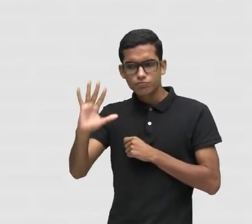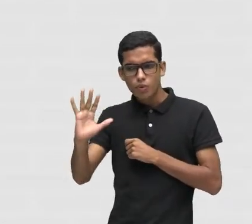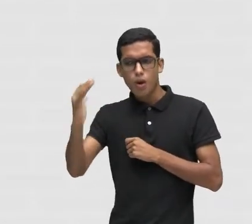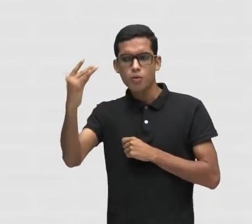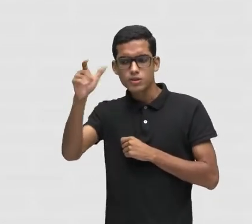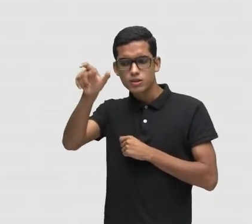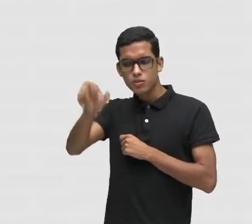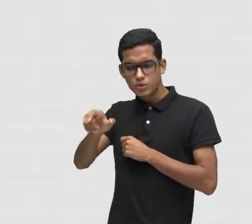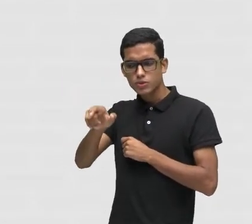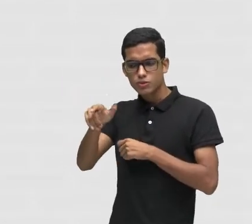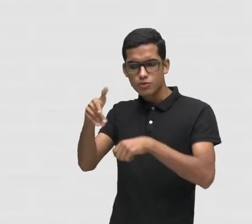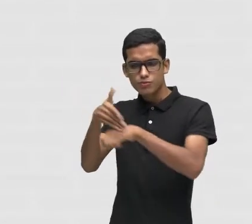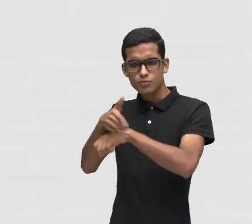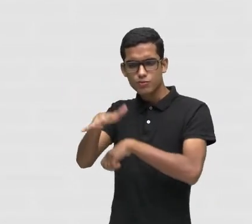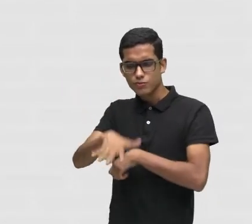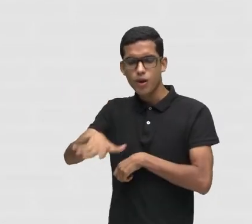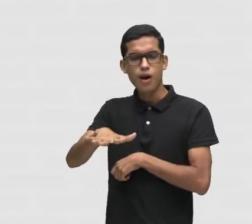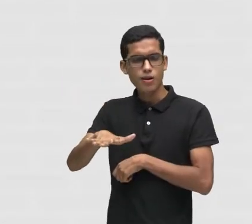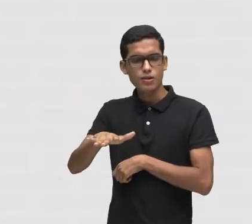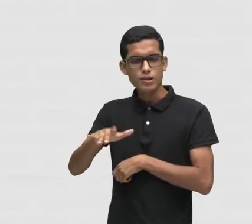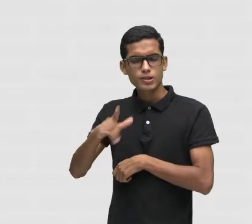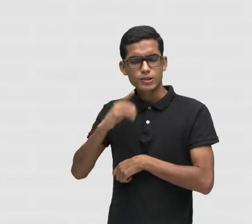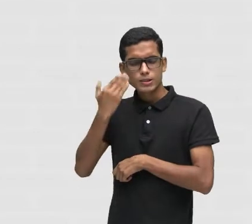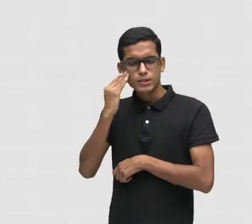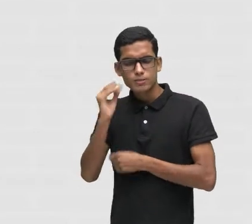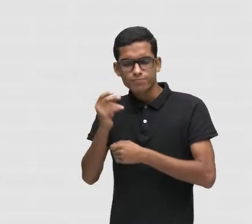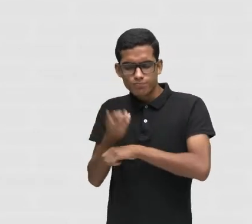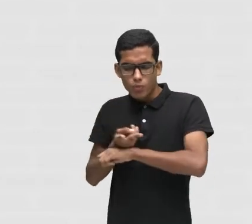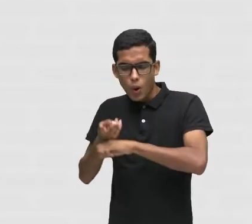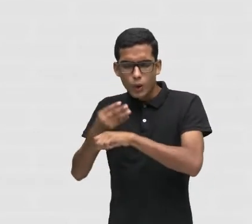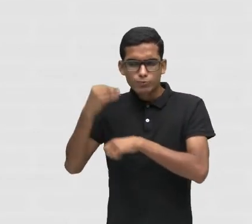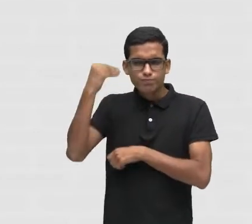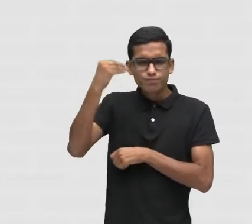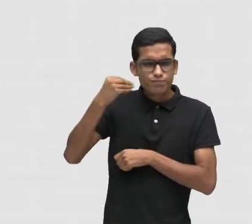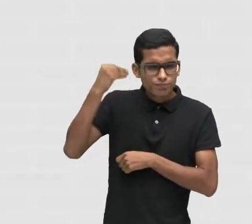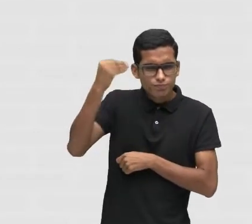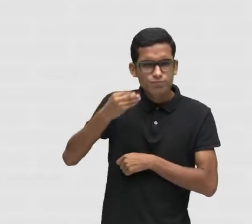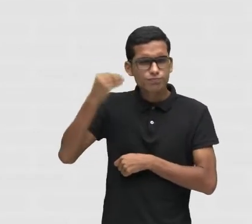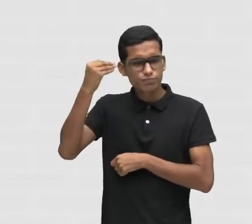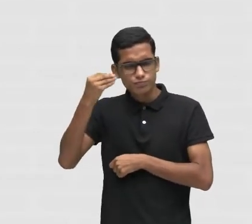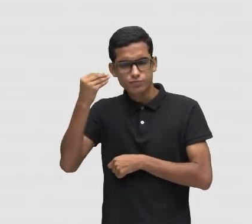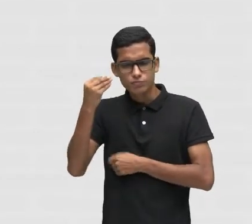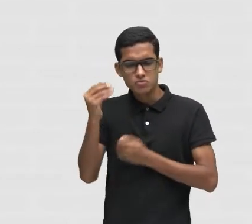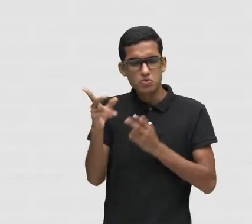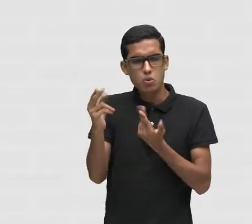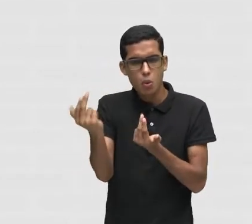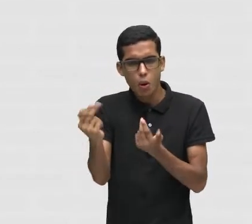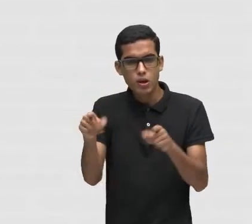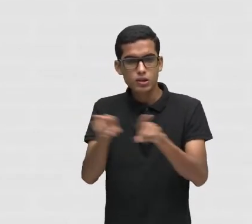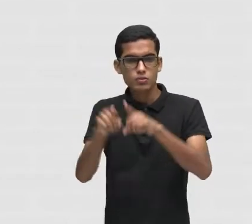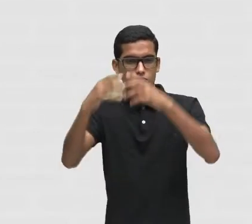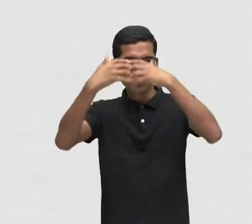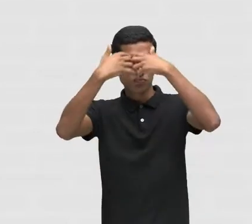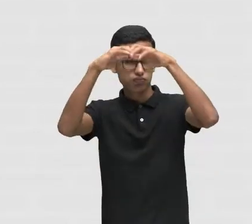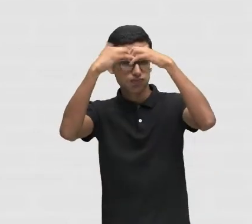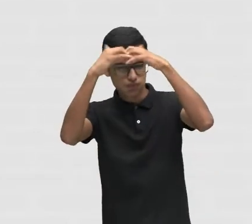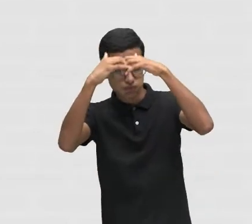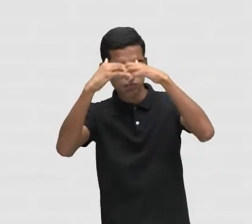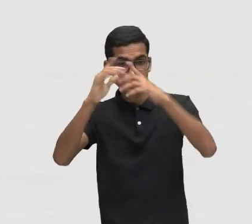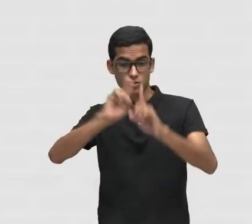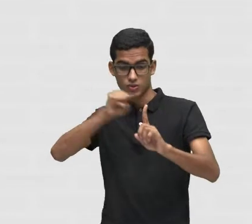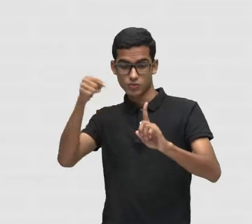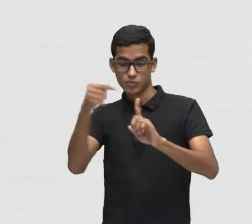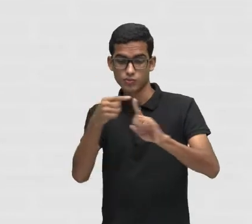As emoções Procurando Experimentar De forma Objetiva Irracional O que sente